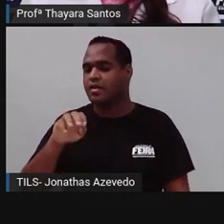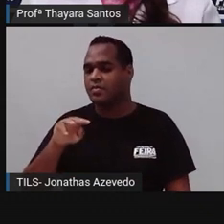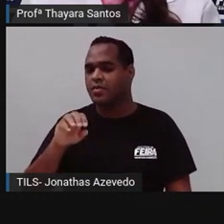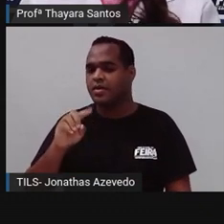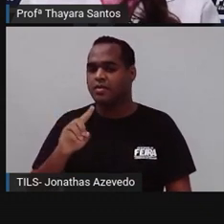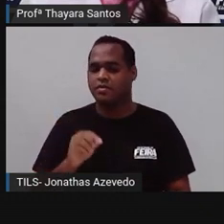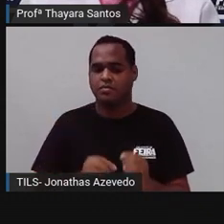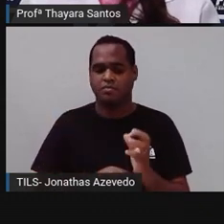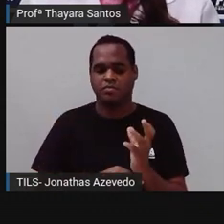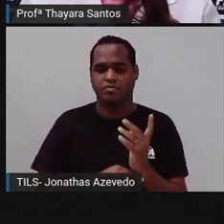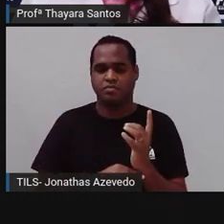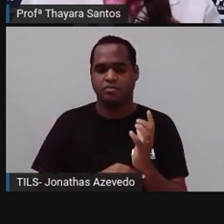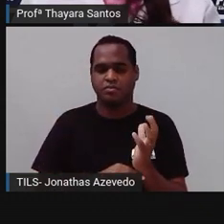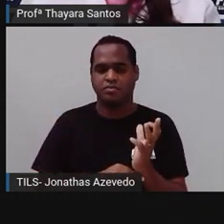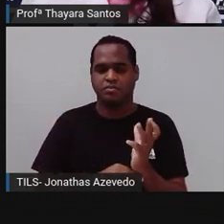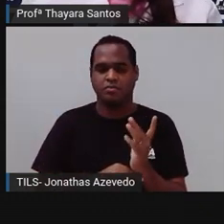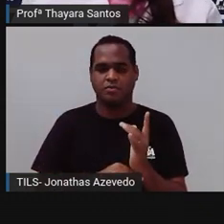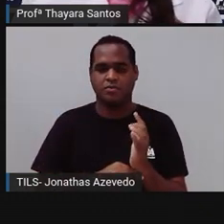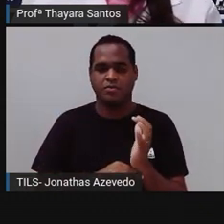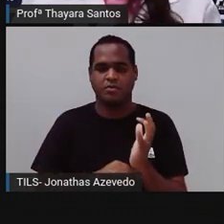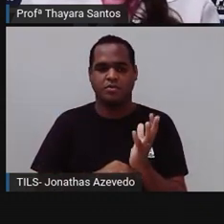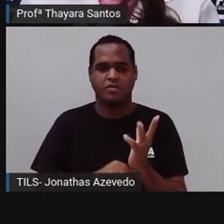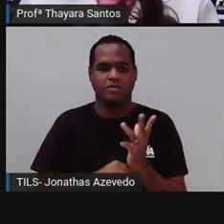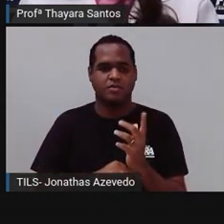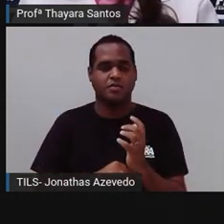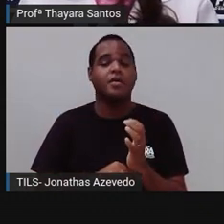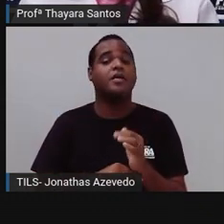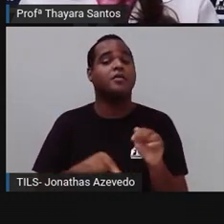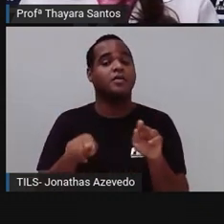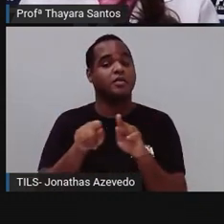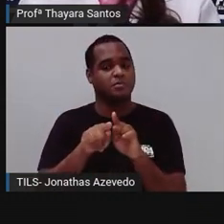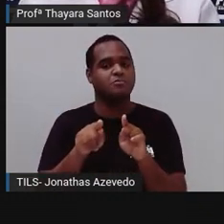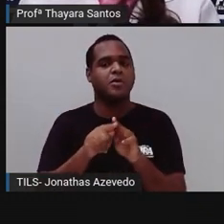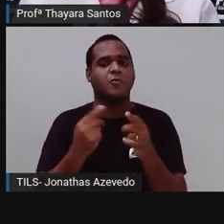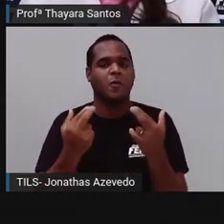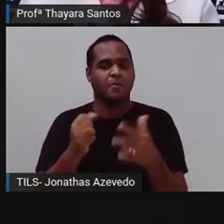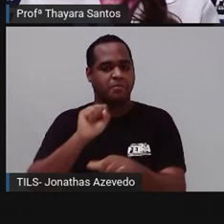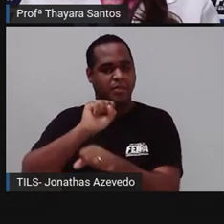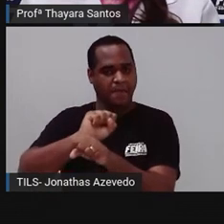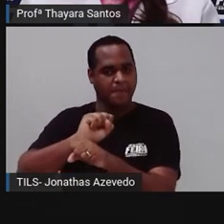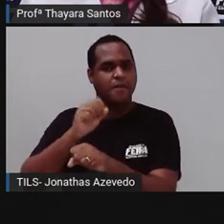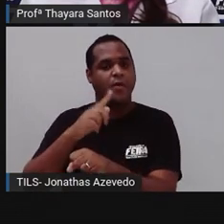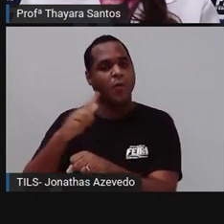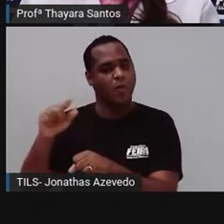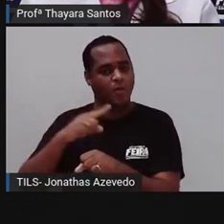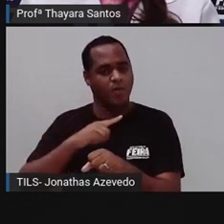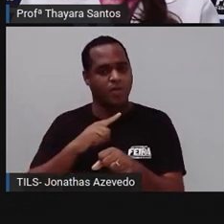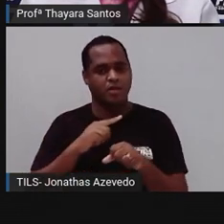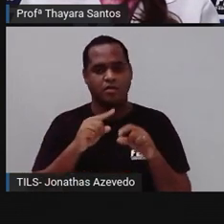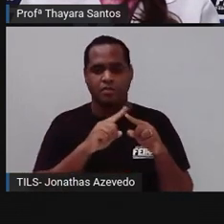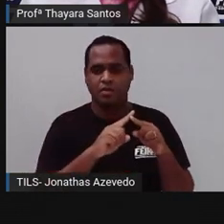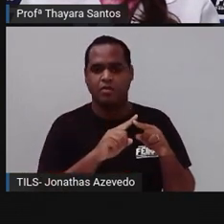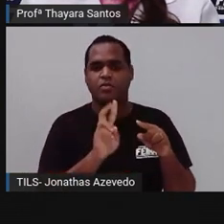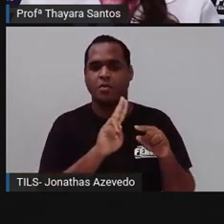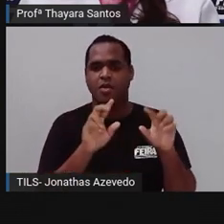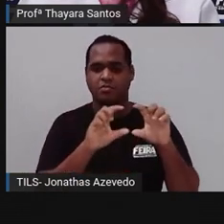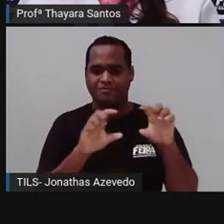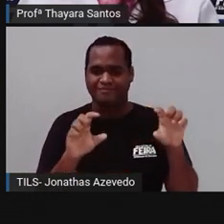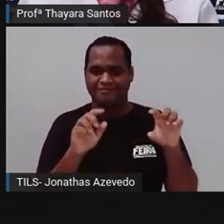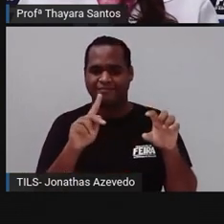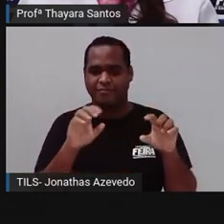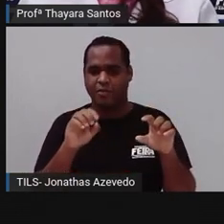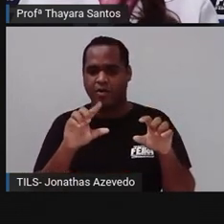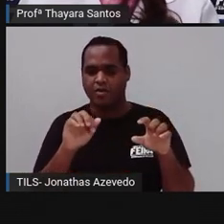aqui. Então, elas também são césseis e também são na forma de pólipo. Então, aqui eu tenho pólipo, aqui também é pólipo,